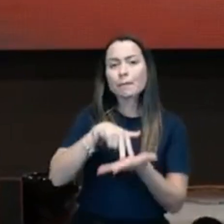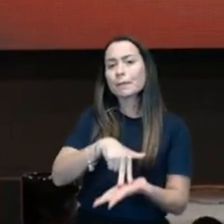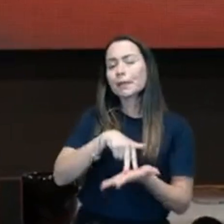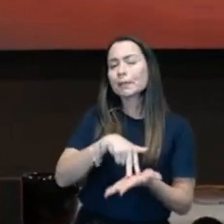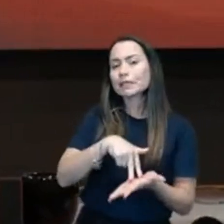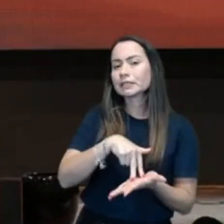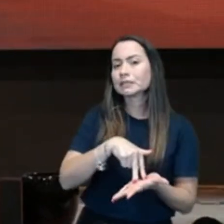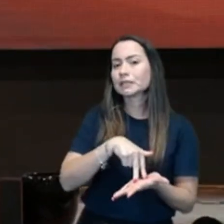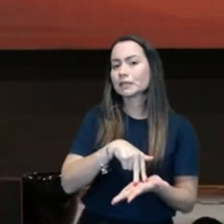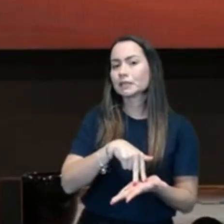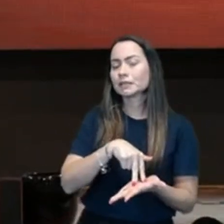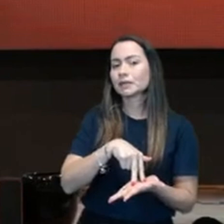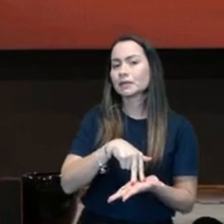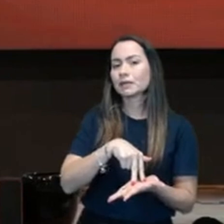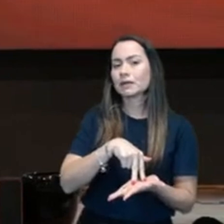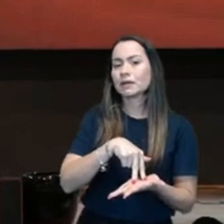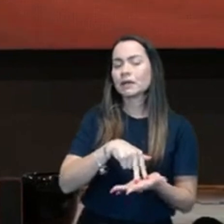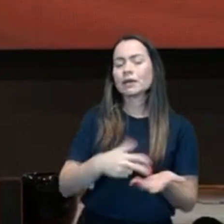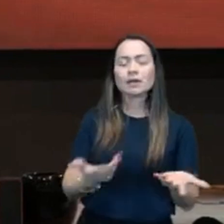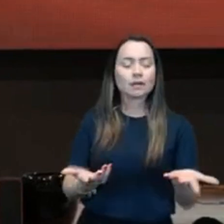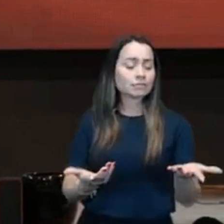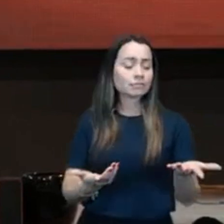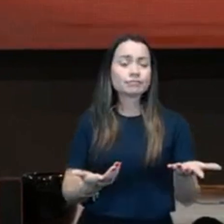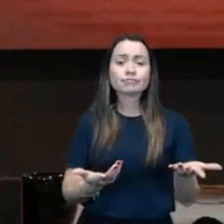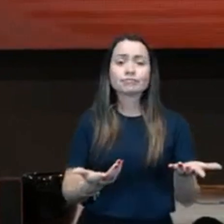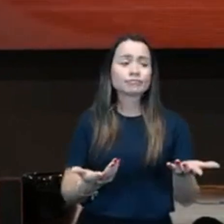Permanecer. Onde?